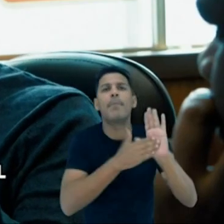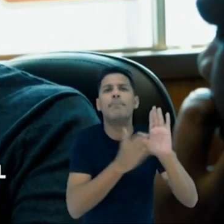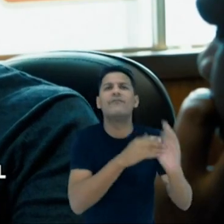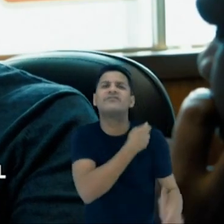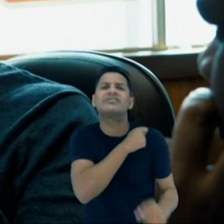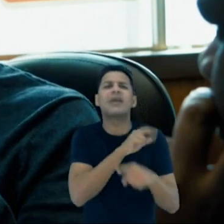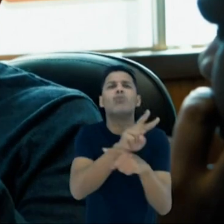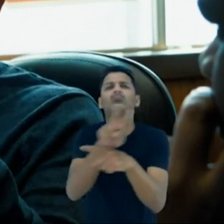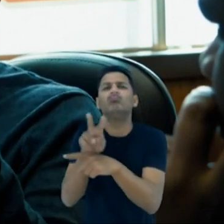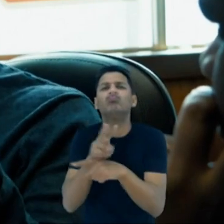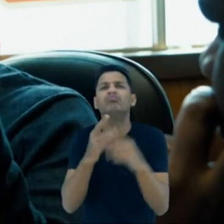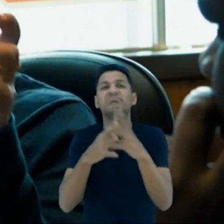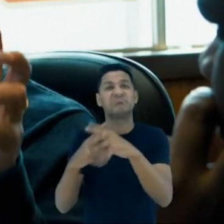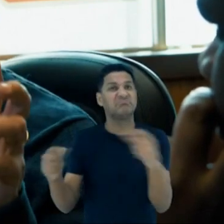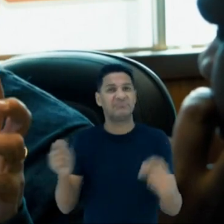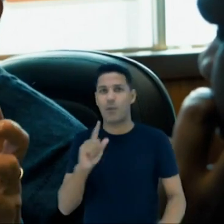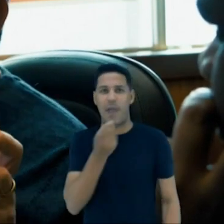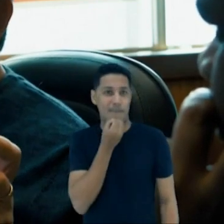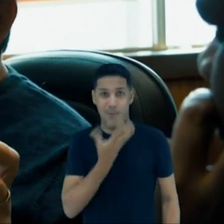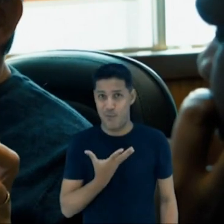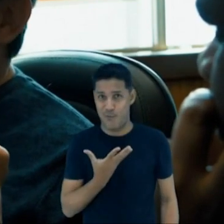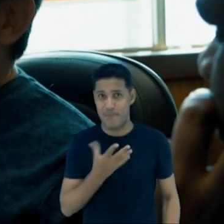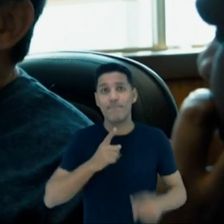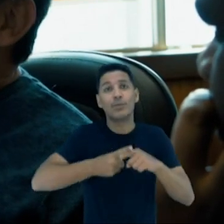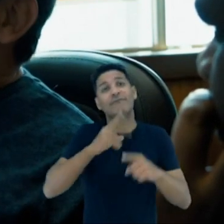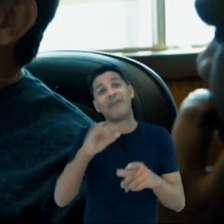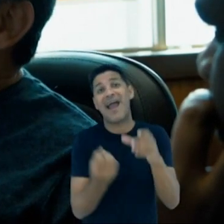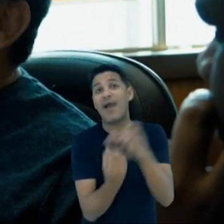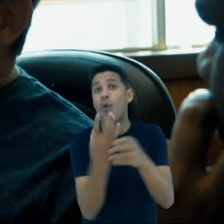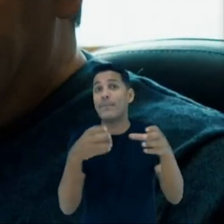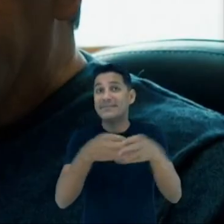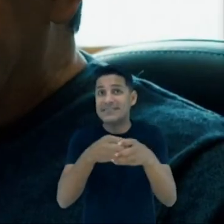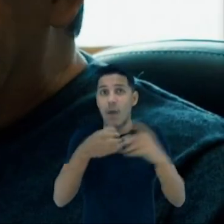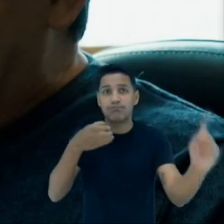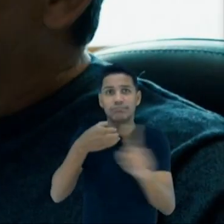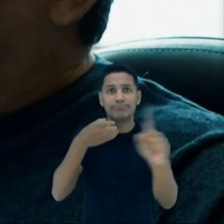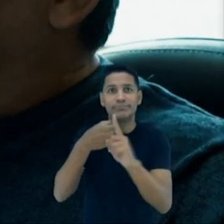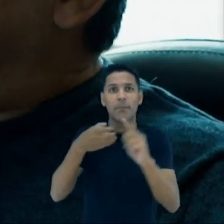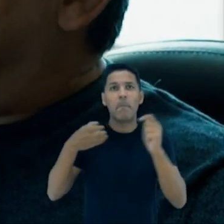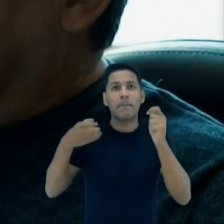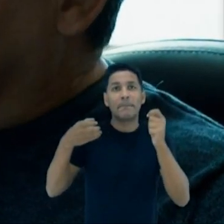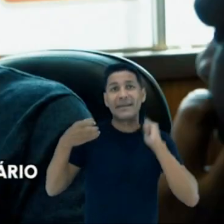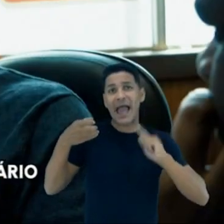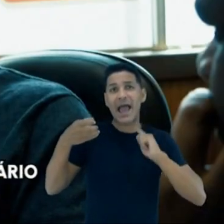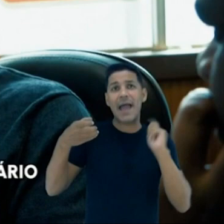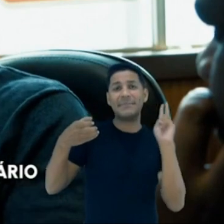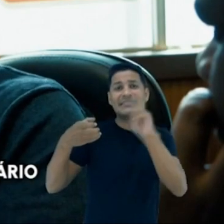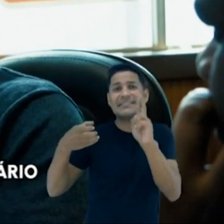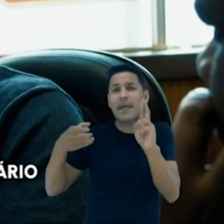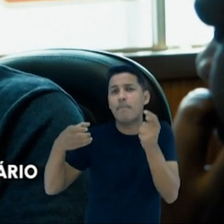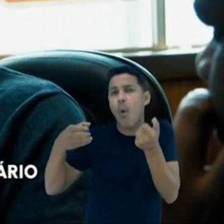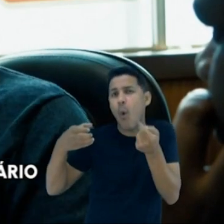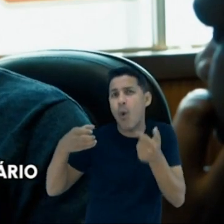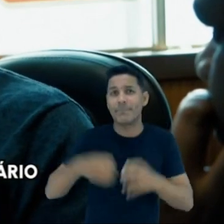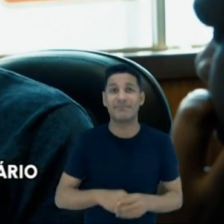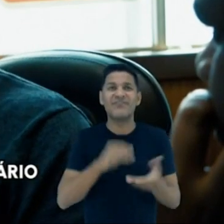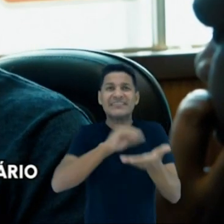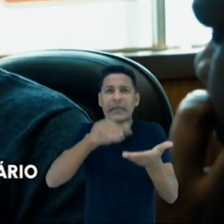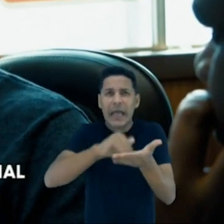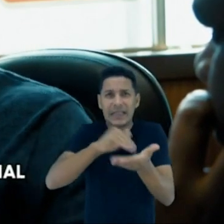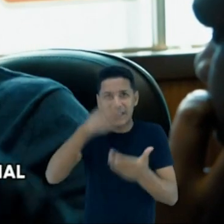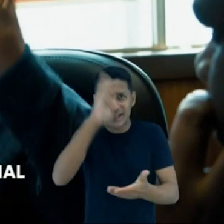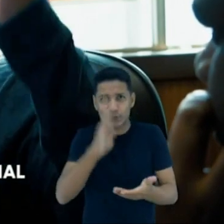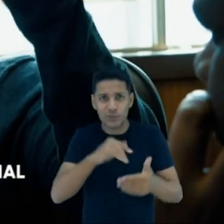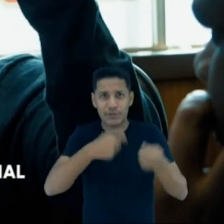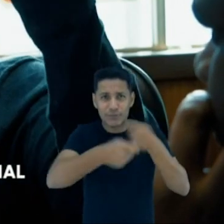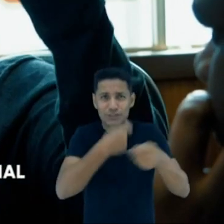recuperação fiscal que tá proposto pelo governo, ele não é bom pelo seguinte. Vai ser criada uma comissão onde o governo do estado é minoritário.